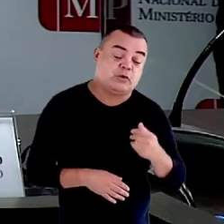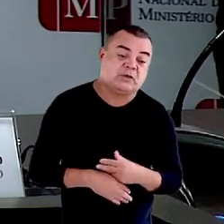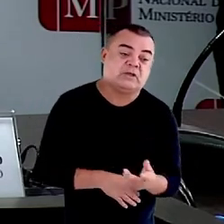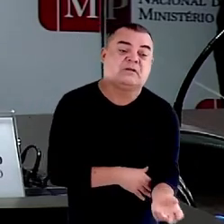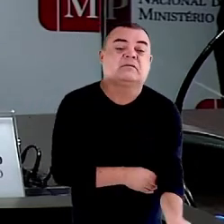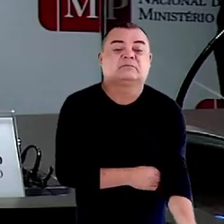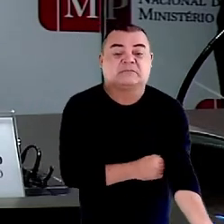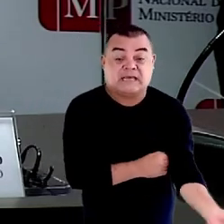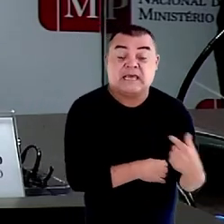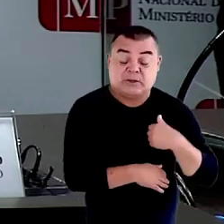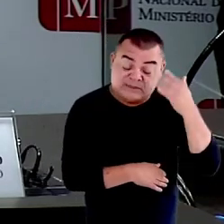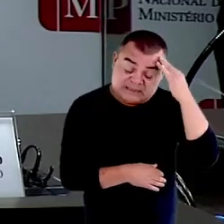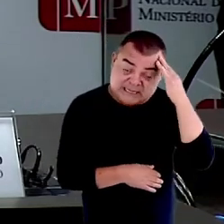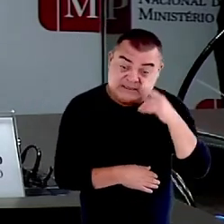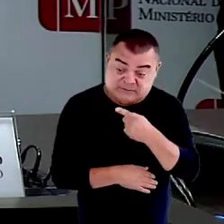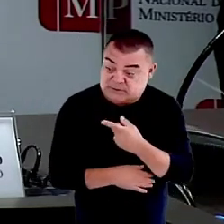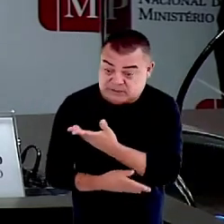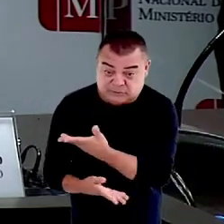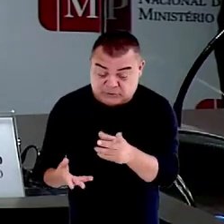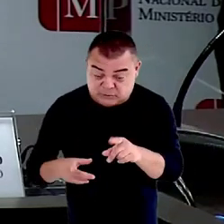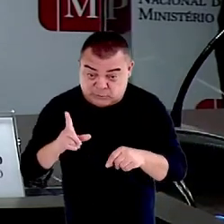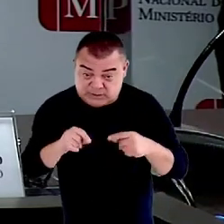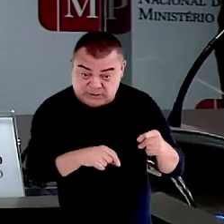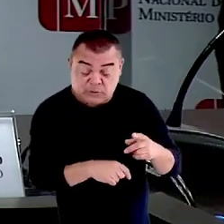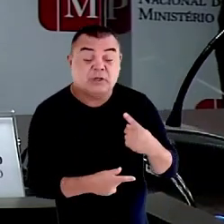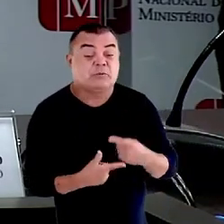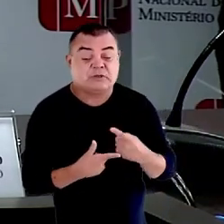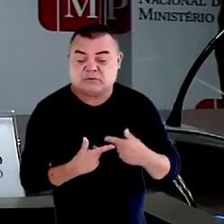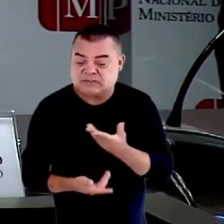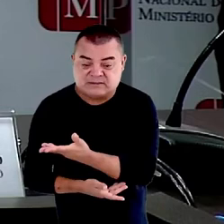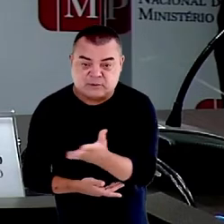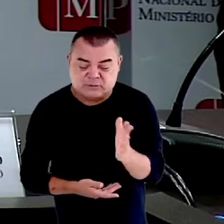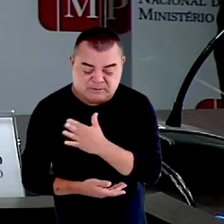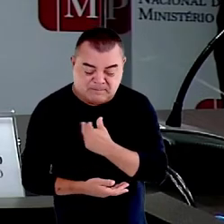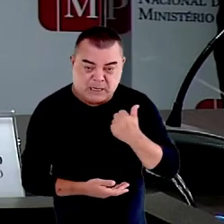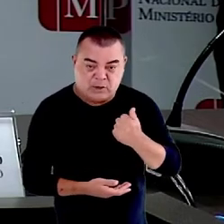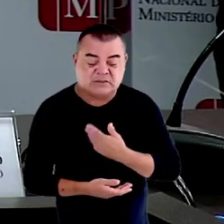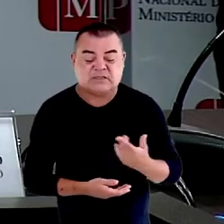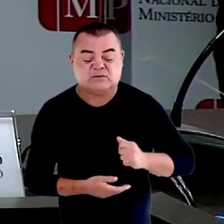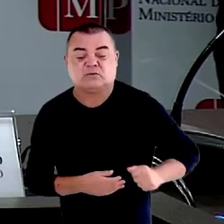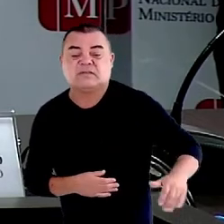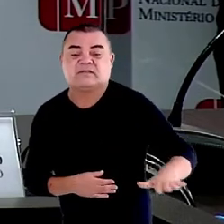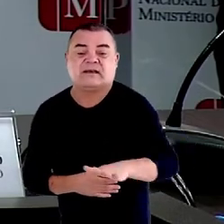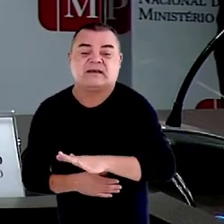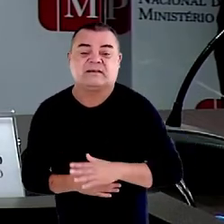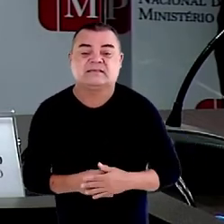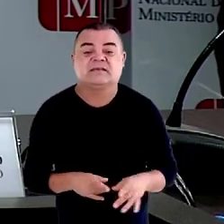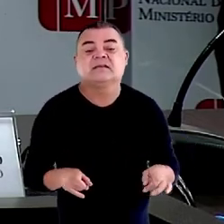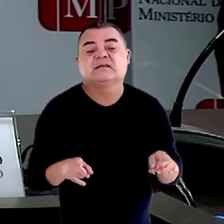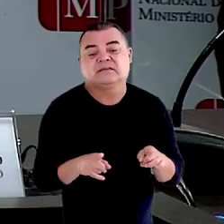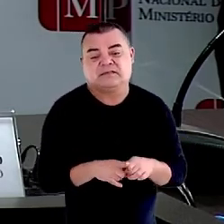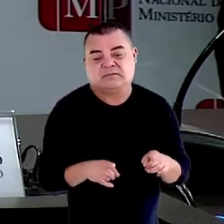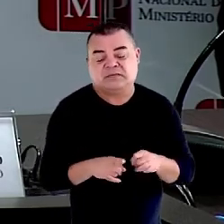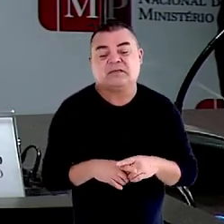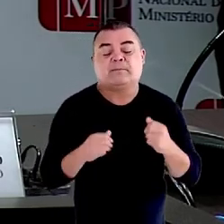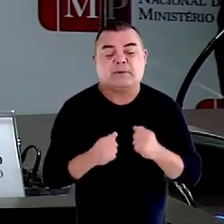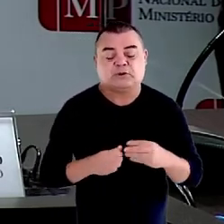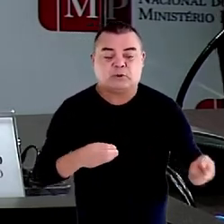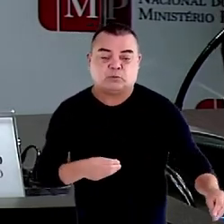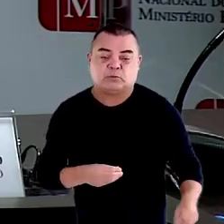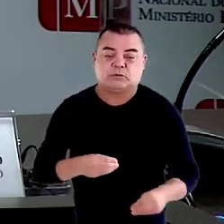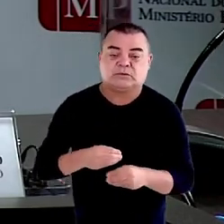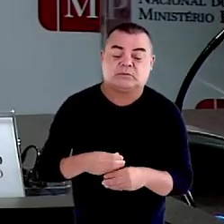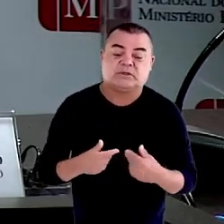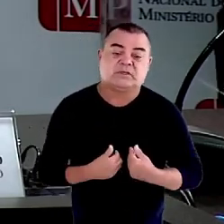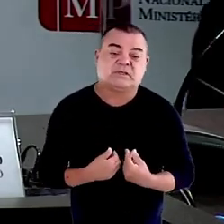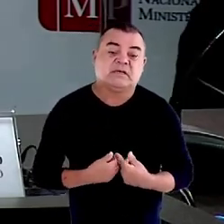foram escolhidos por ele, é porque vocês são os melhores nas suas áreas, e os que melhores poderão contribuir. O que